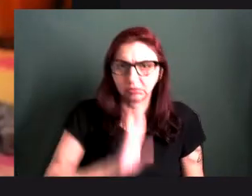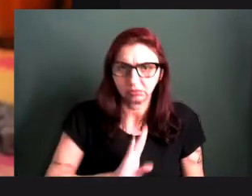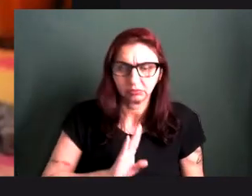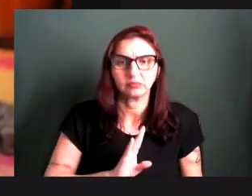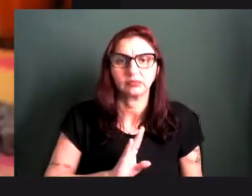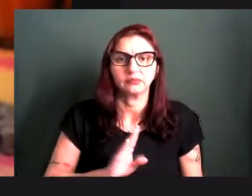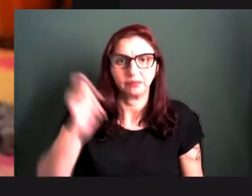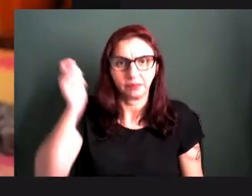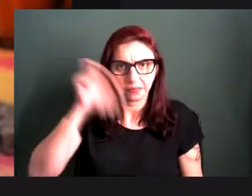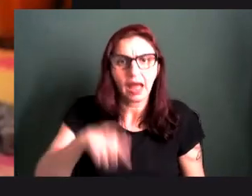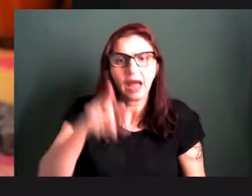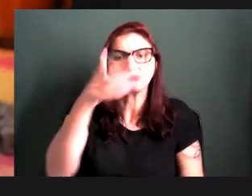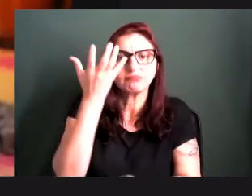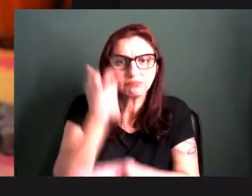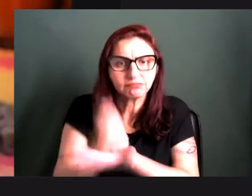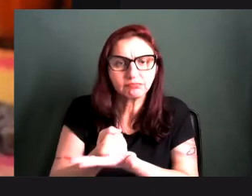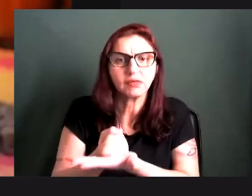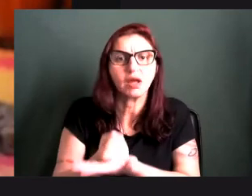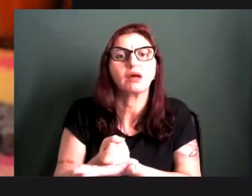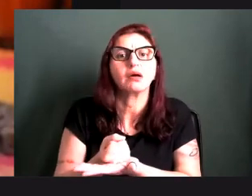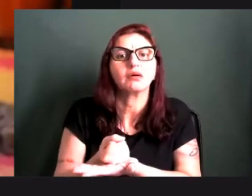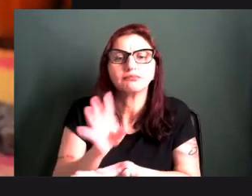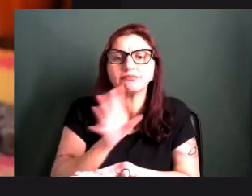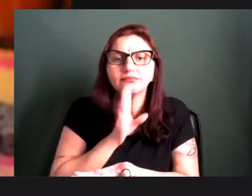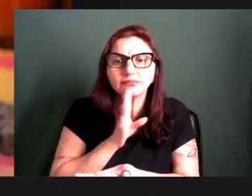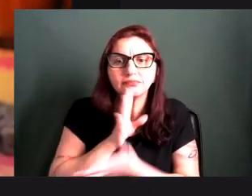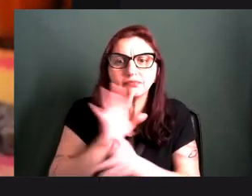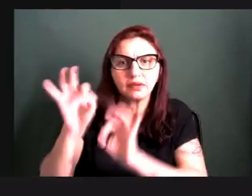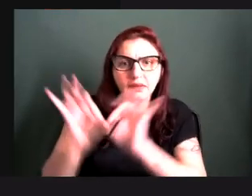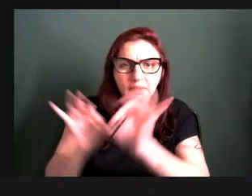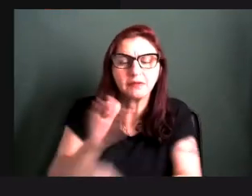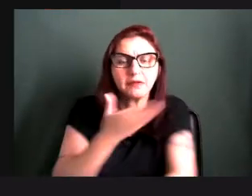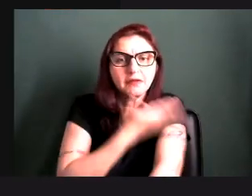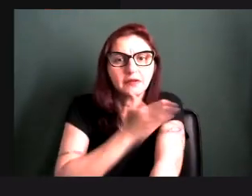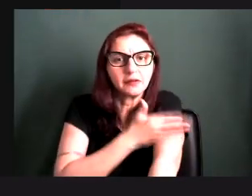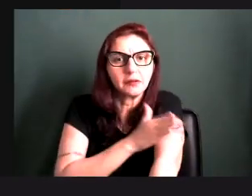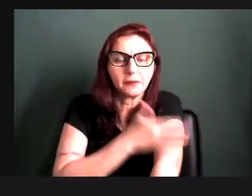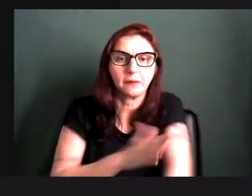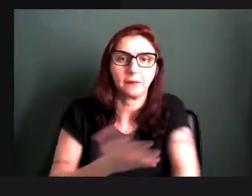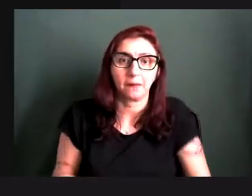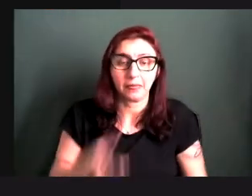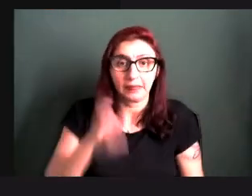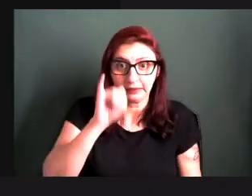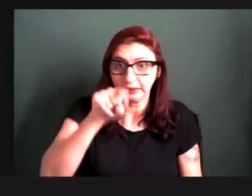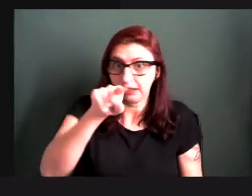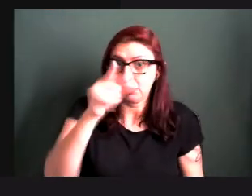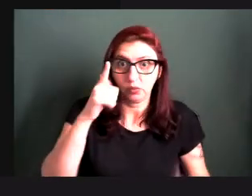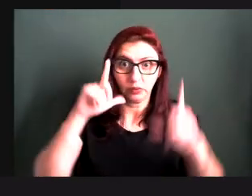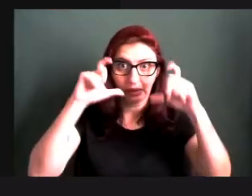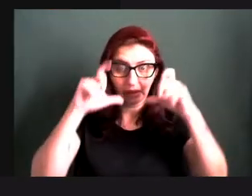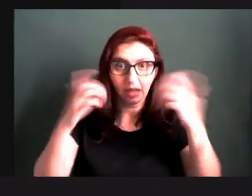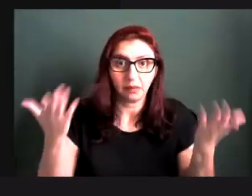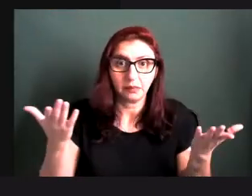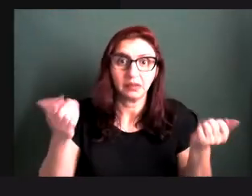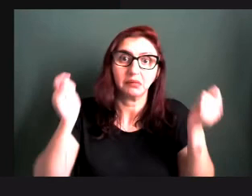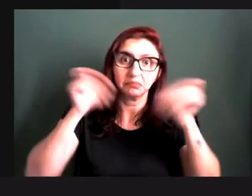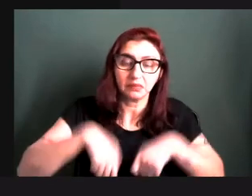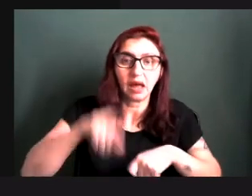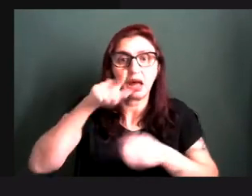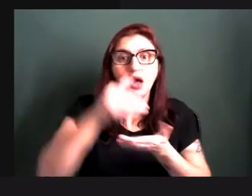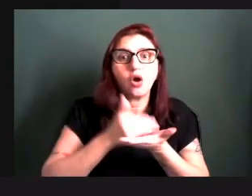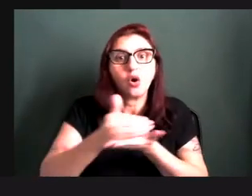são bem de boa estar instalando, ou no notebook ou no celular para estar trabalhando, e assim, se você não tem uma câmera, começa com o celular